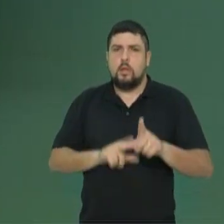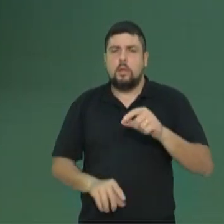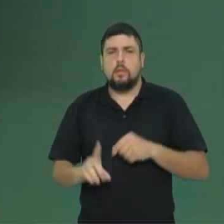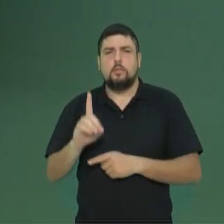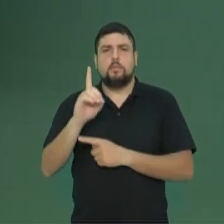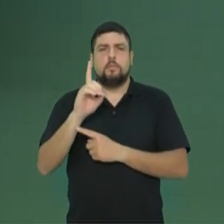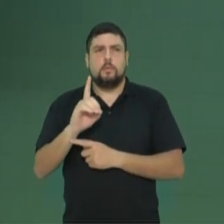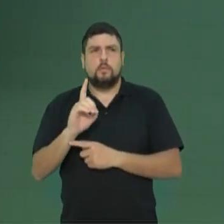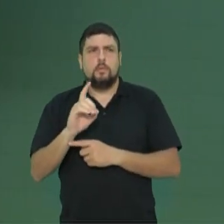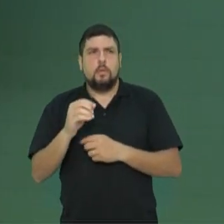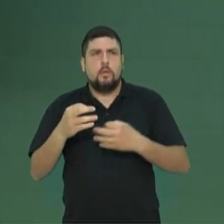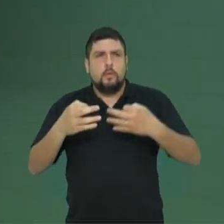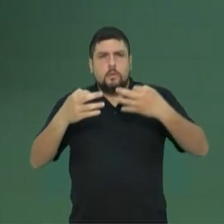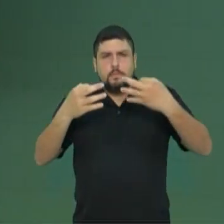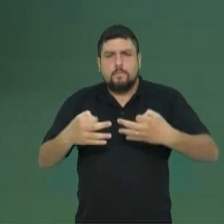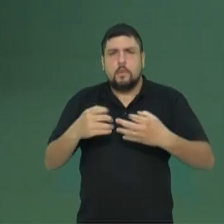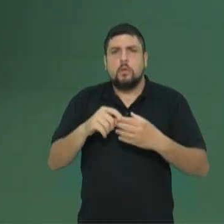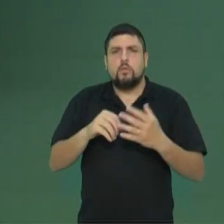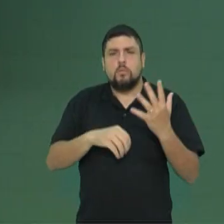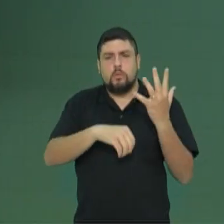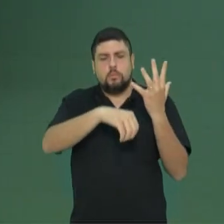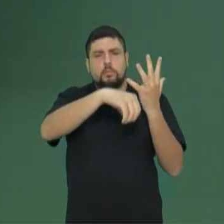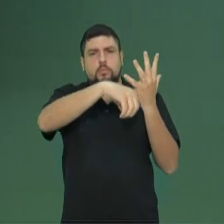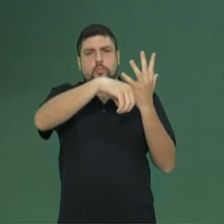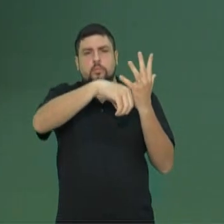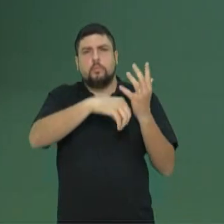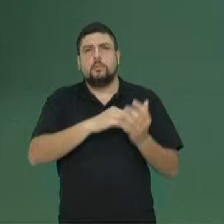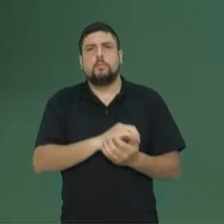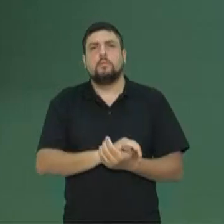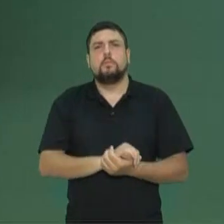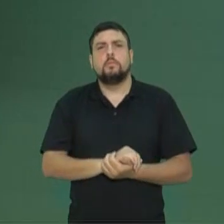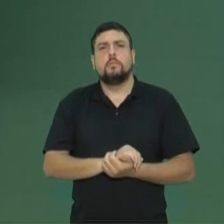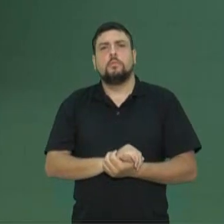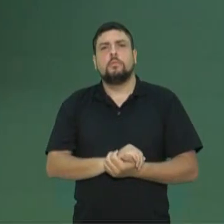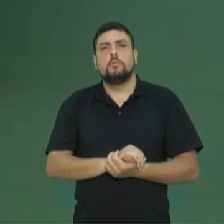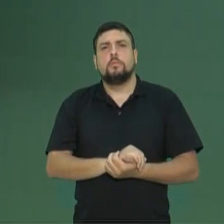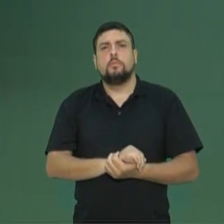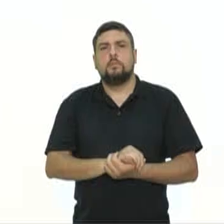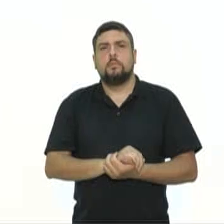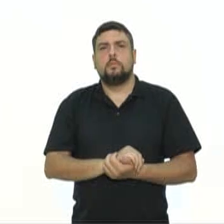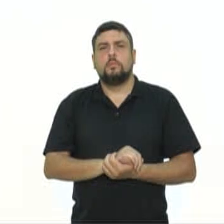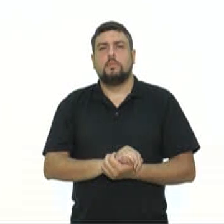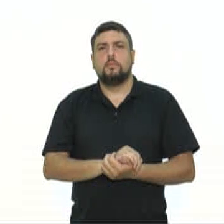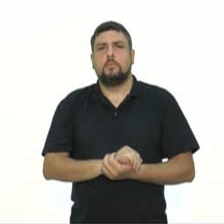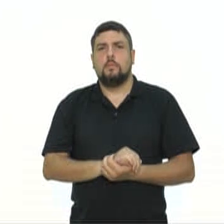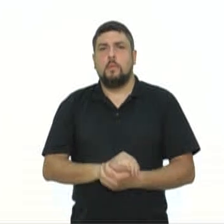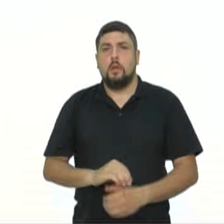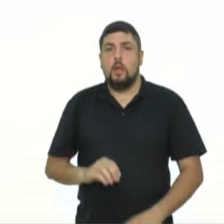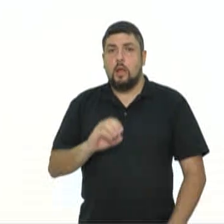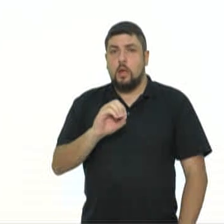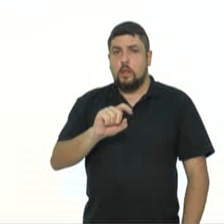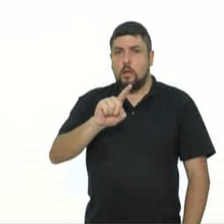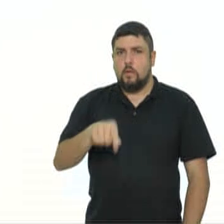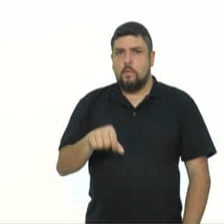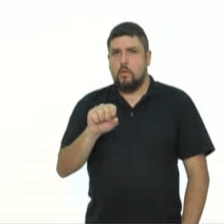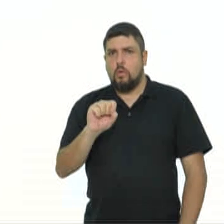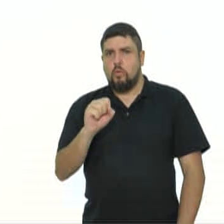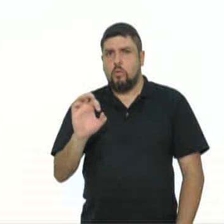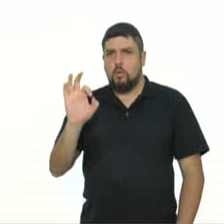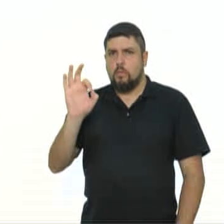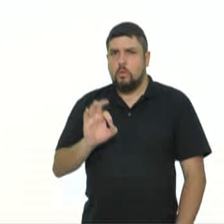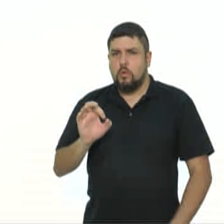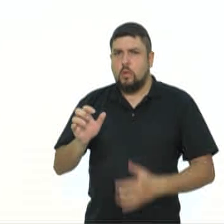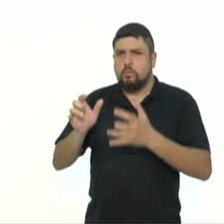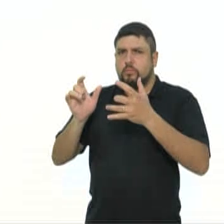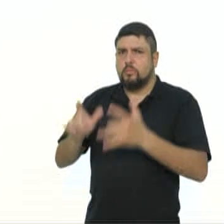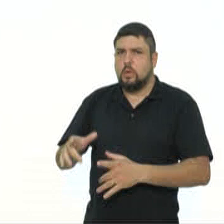confirma com certeza que é uma angiosperma. Continuando. Resta 0,8% de floresta de araucárias e